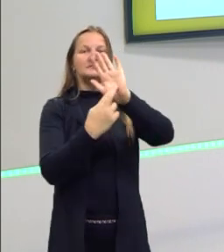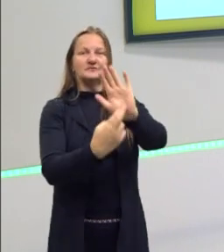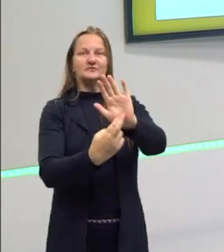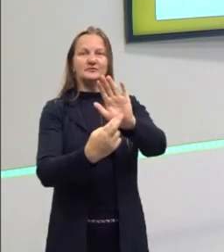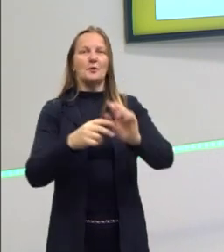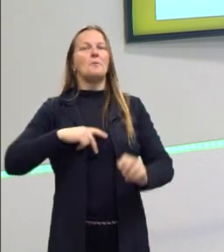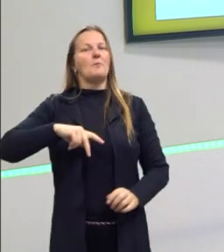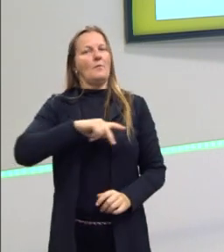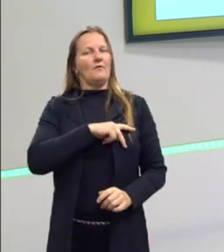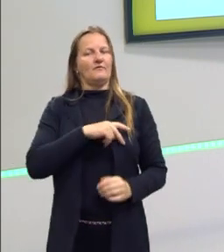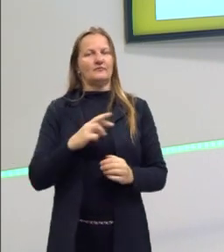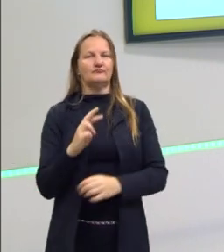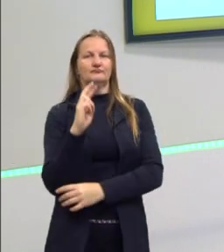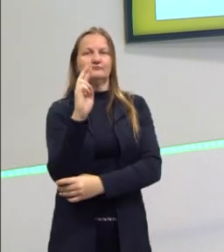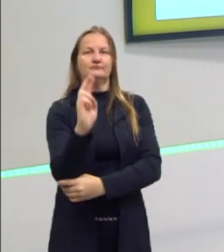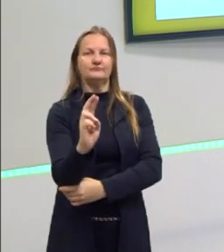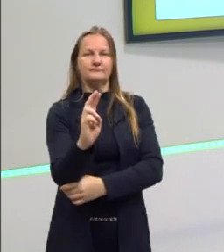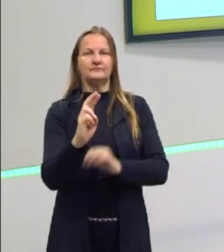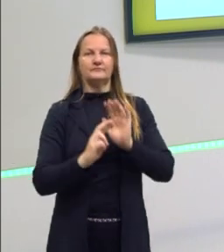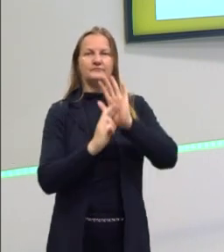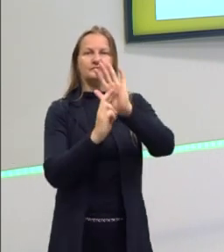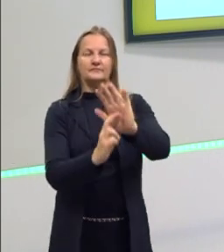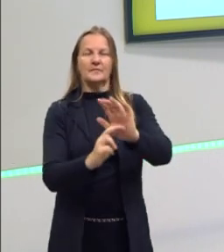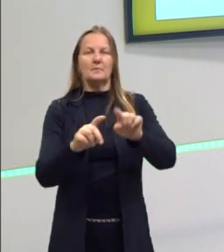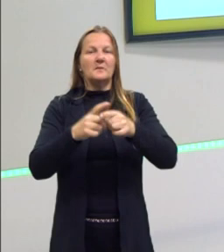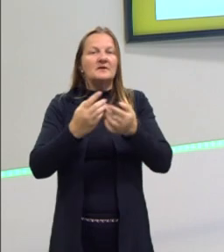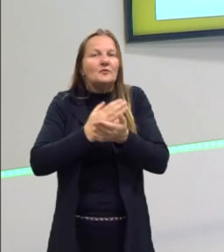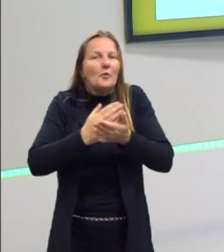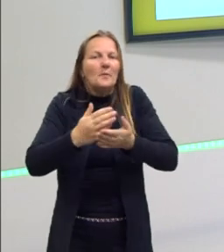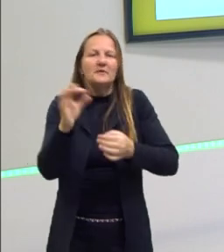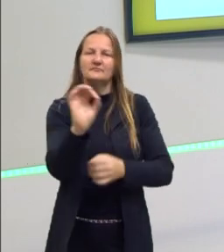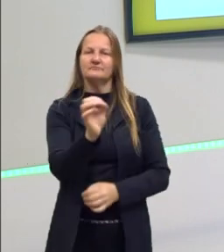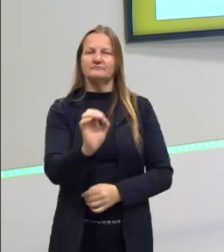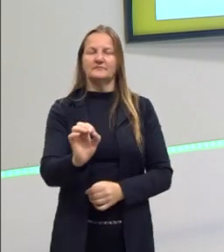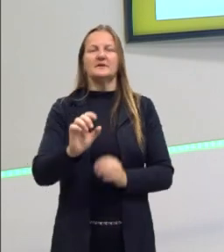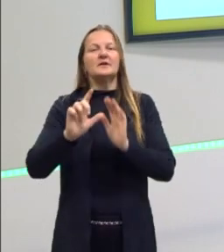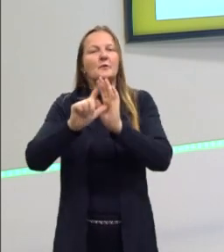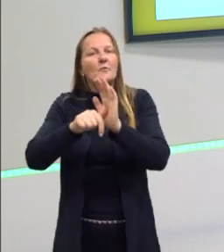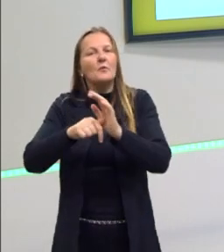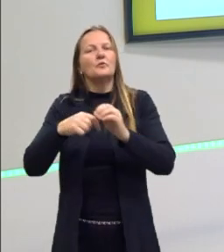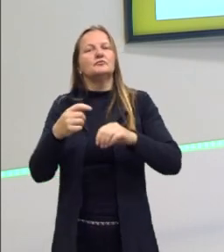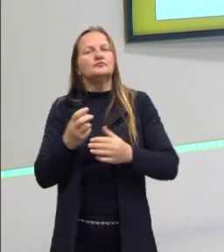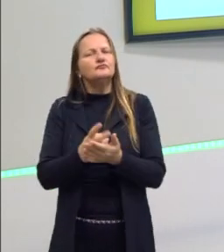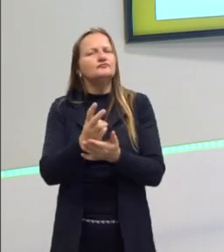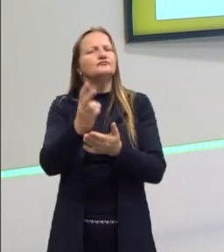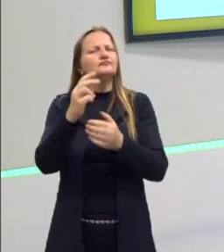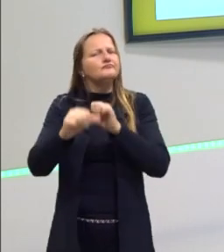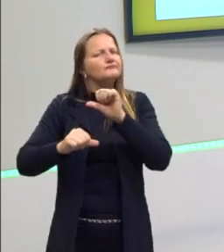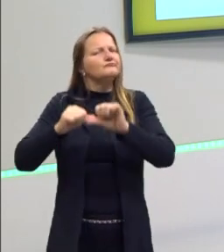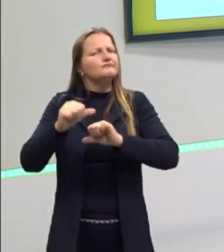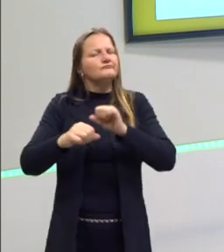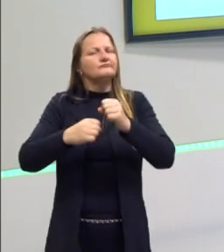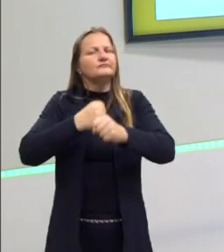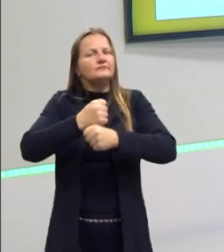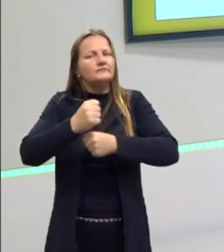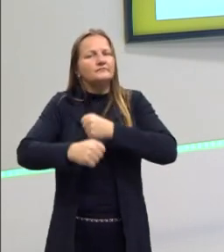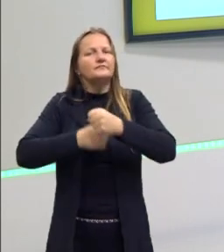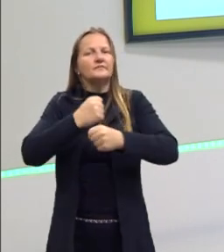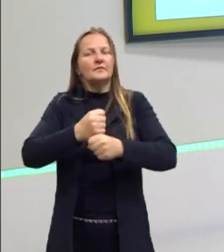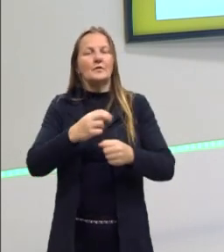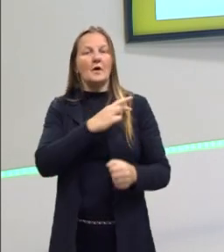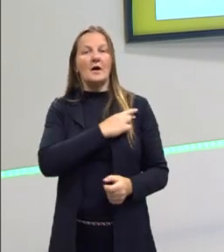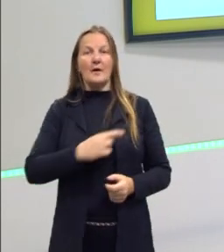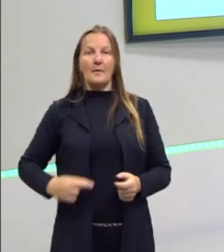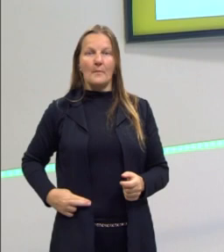popular. Mas isso não vai acontecer logo na proclamação da república. Depois disso, vai ter um longo processo para que essa república